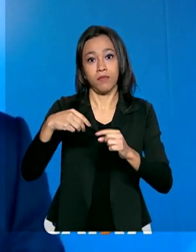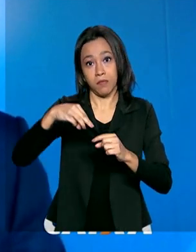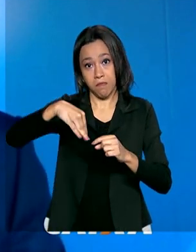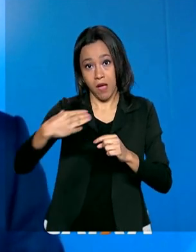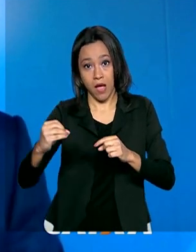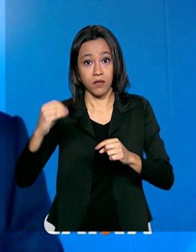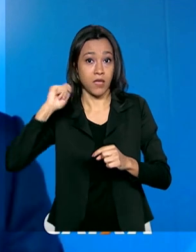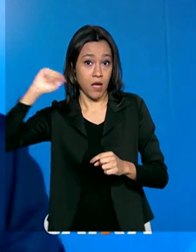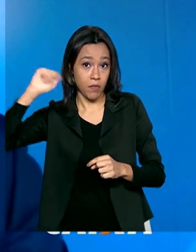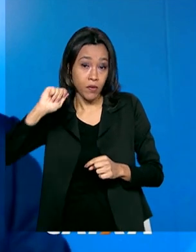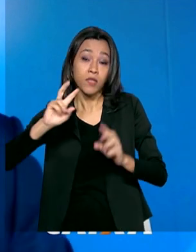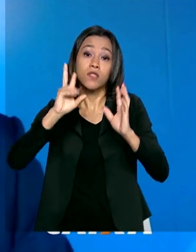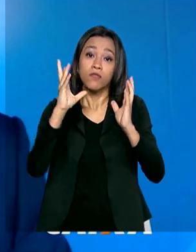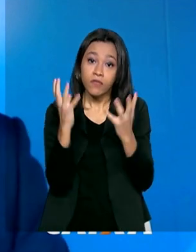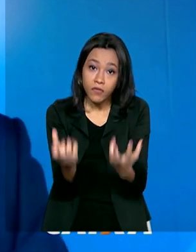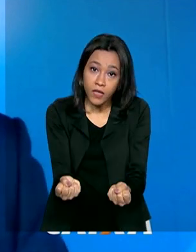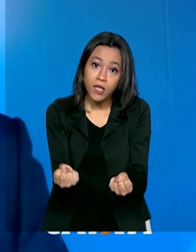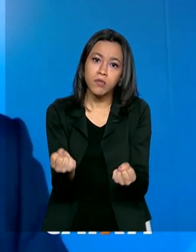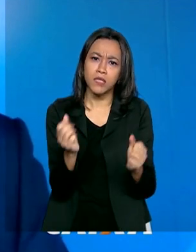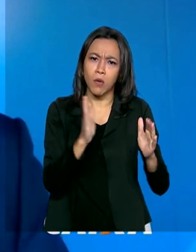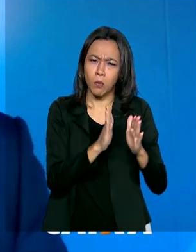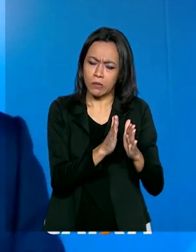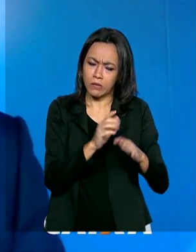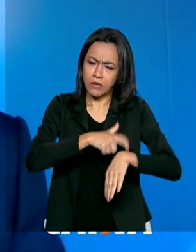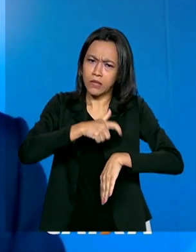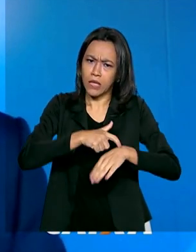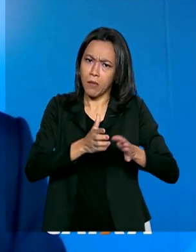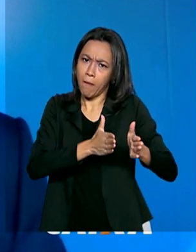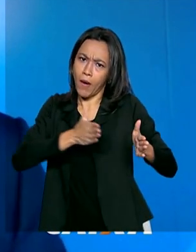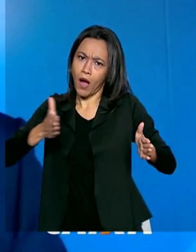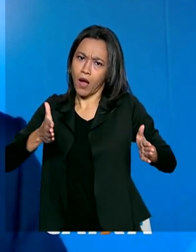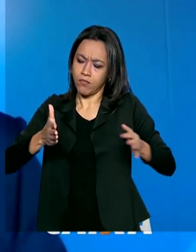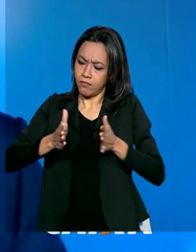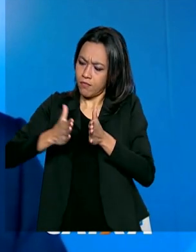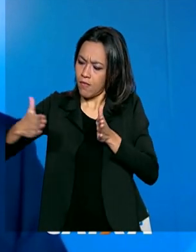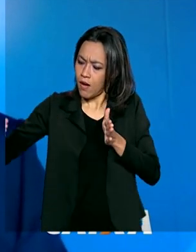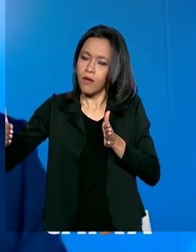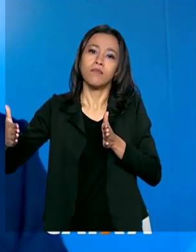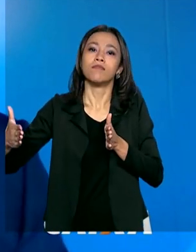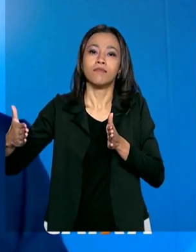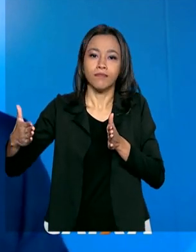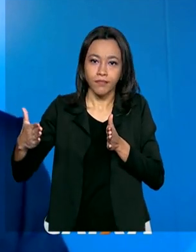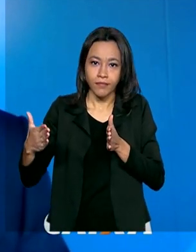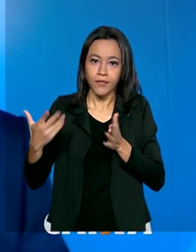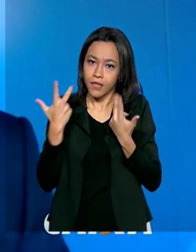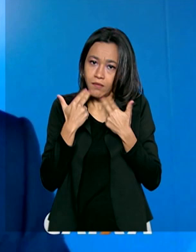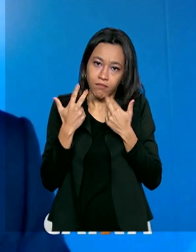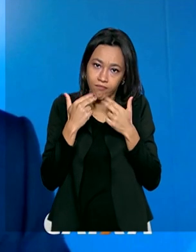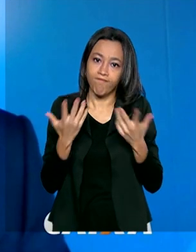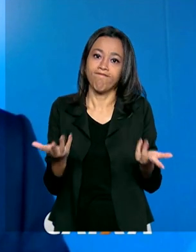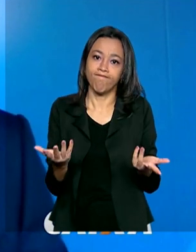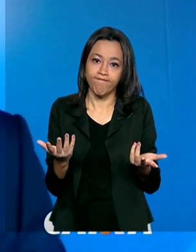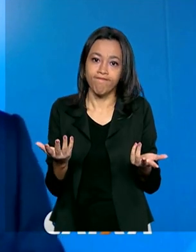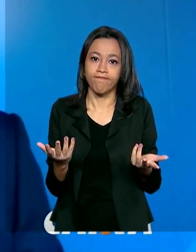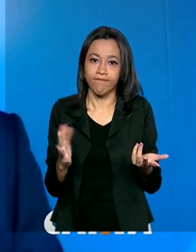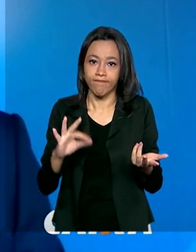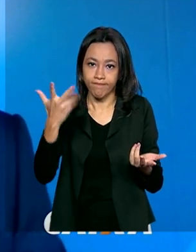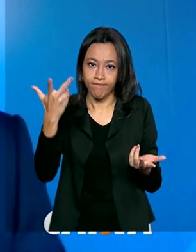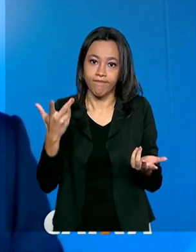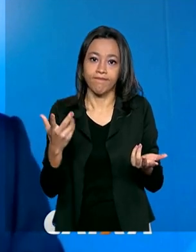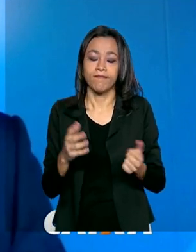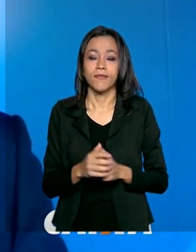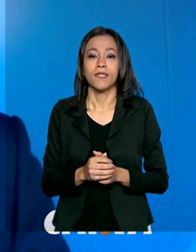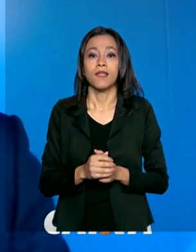Ou seja, nós daremos um espaço, exatamente porque é comum, que você